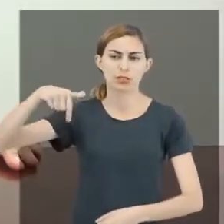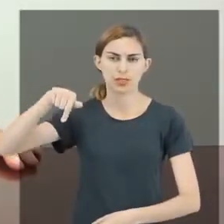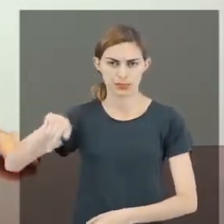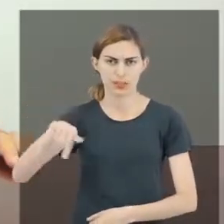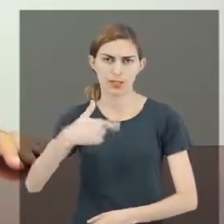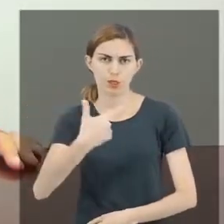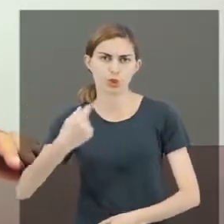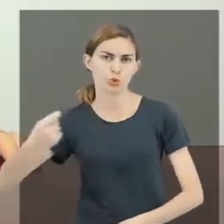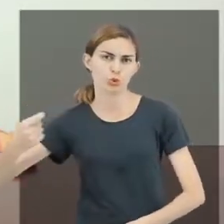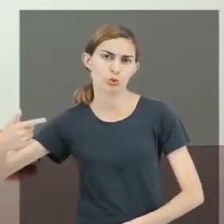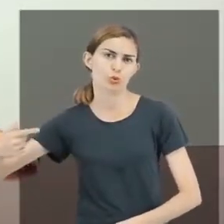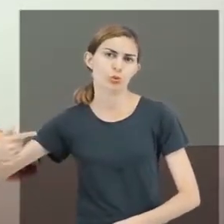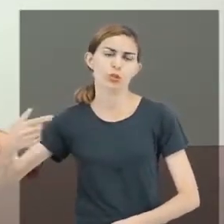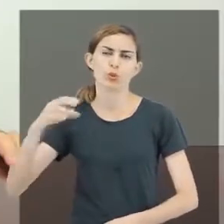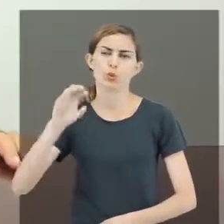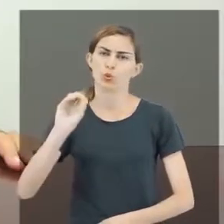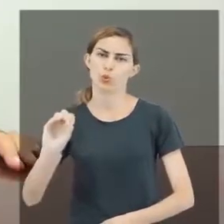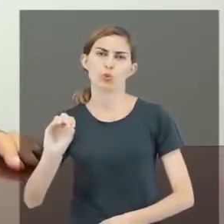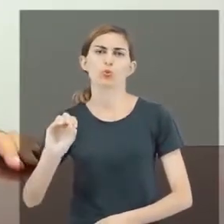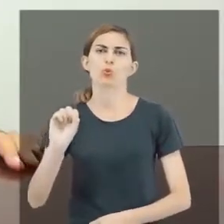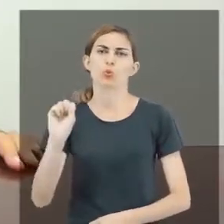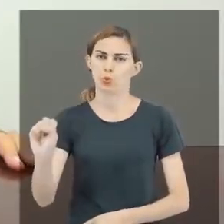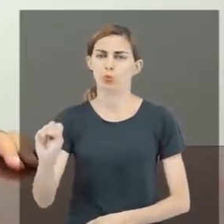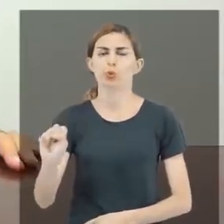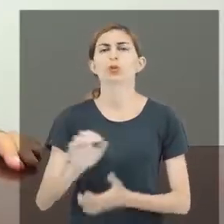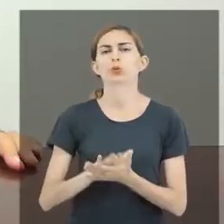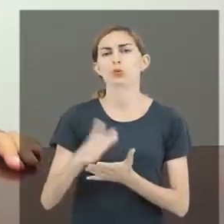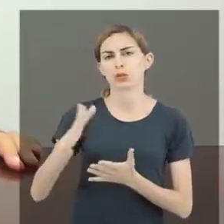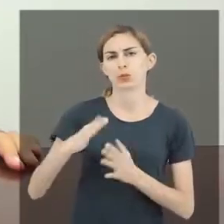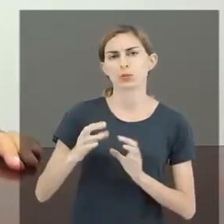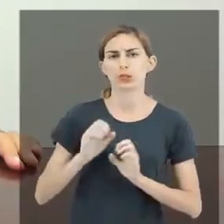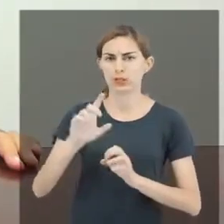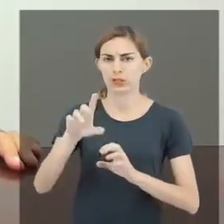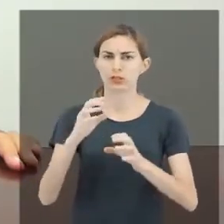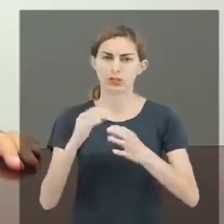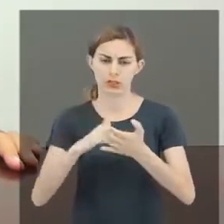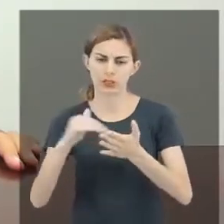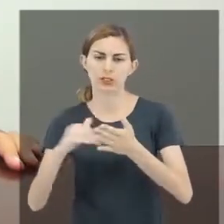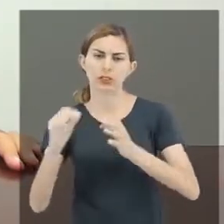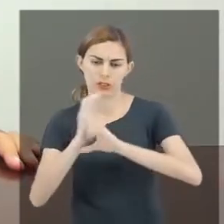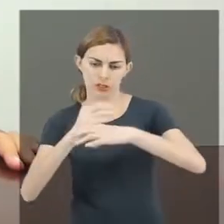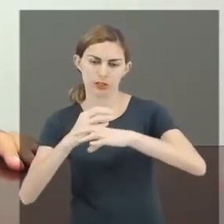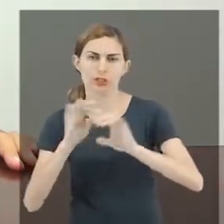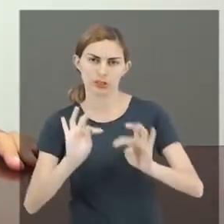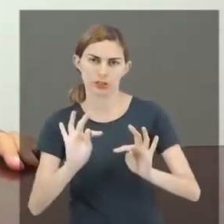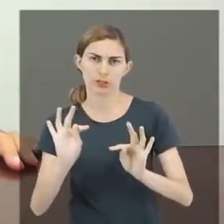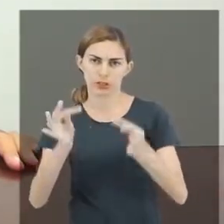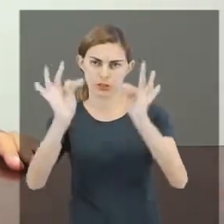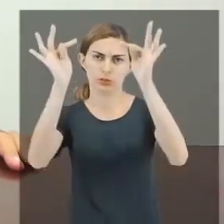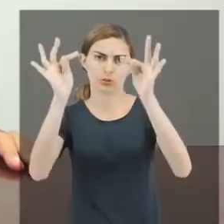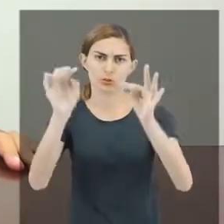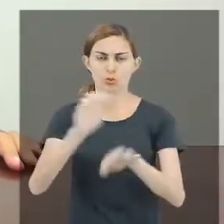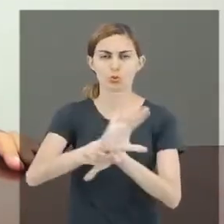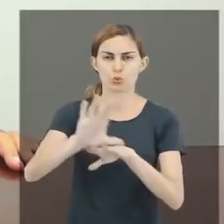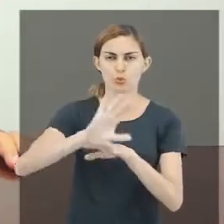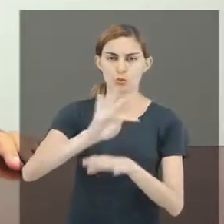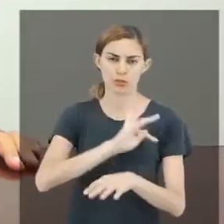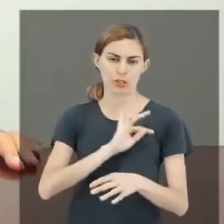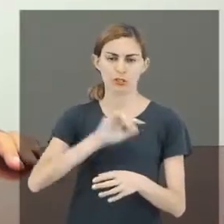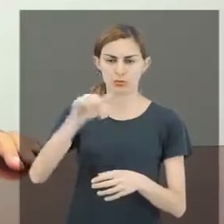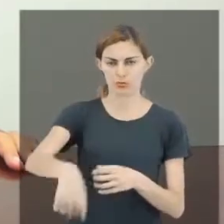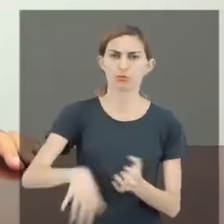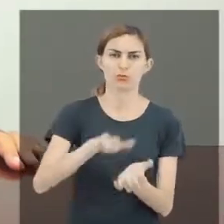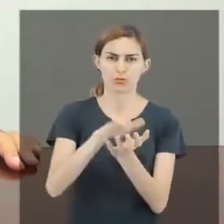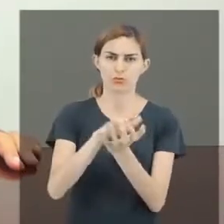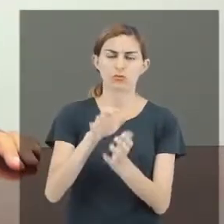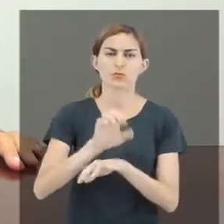começa, na Secretaria de Ciência e Tecnologia, começar com os primeiros cursos técnicos aqui no Estado de Pernambuco. E o grande avanço vem